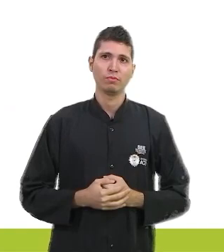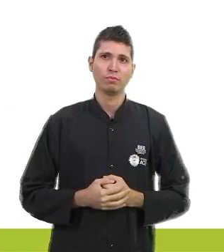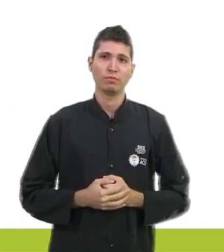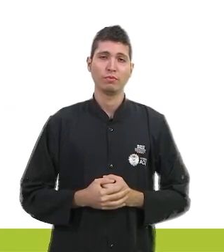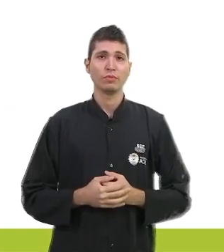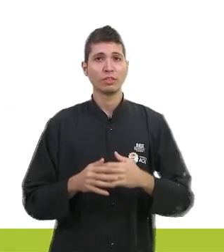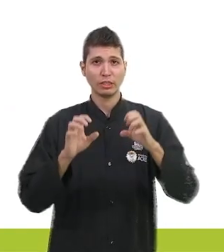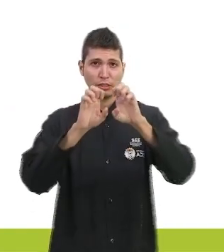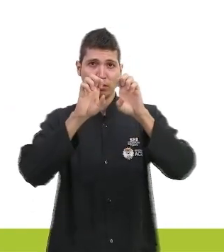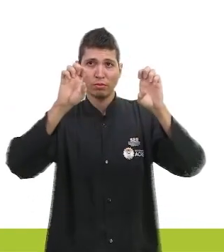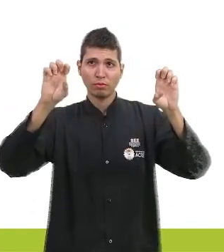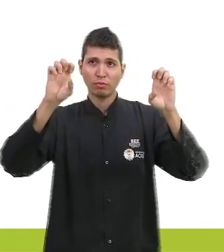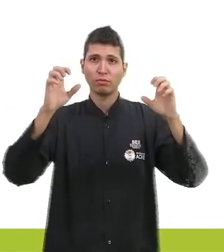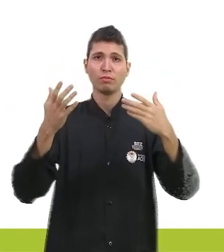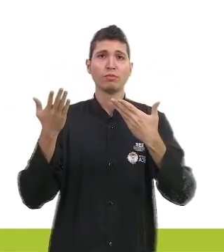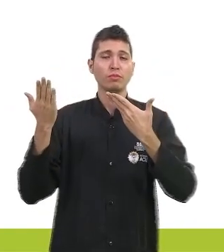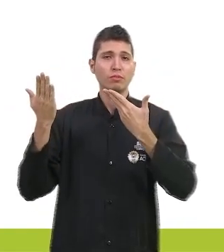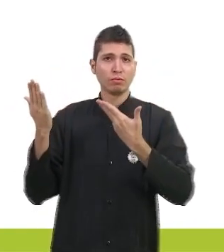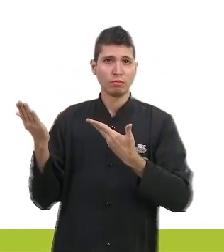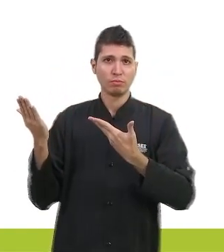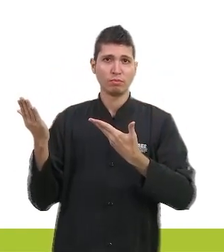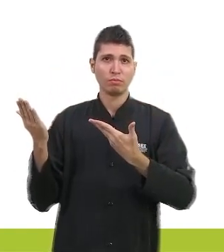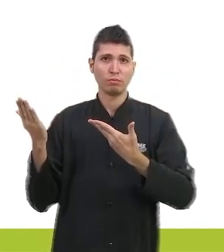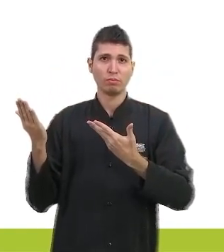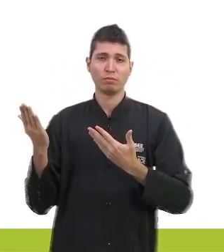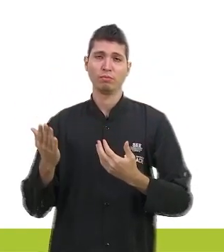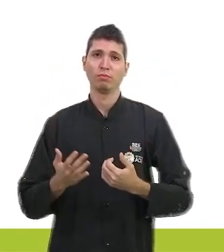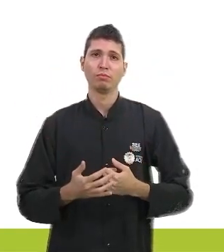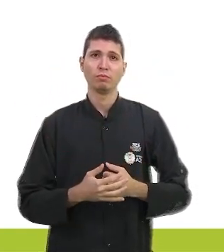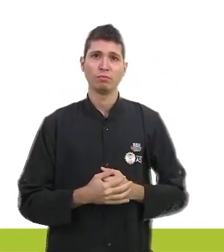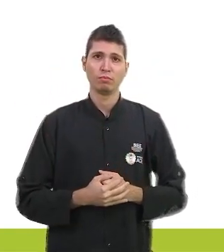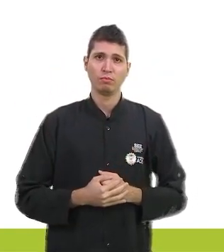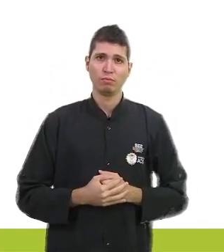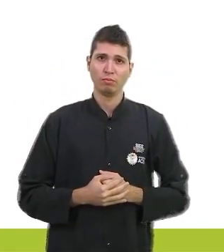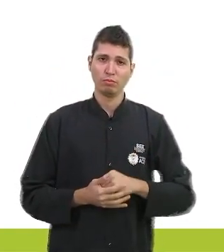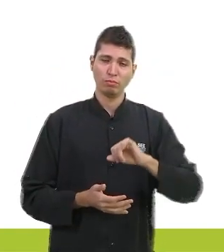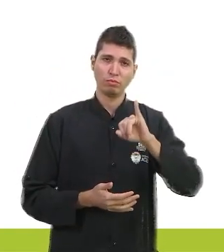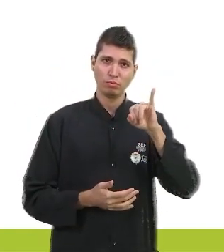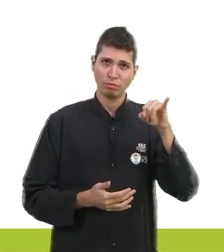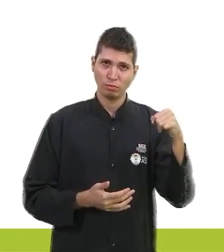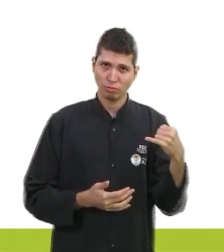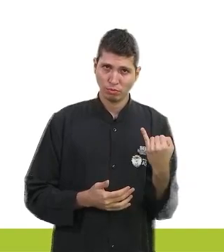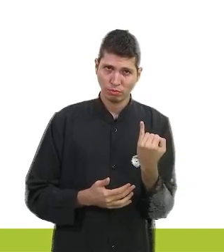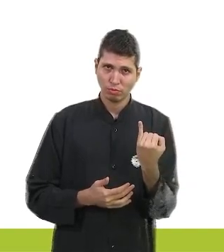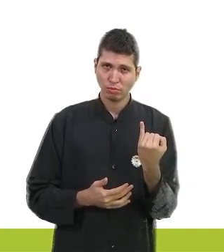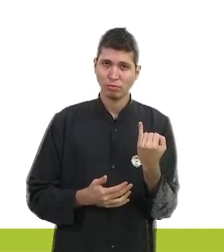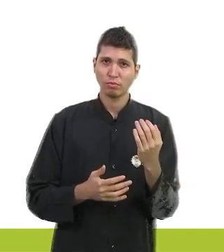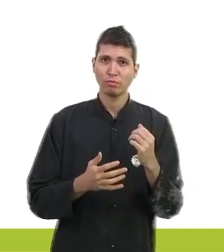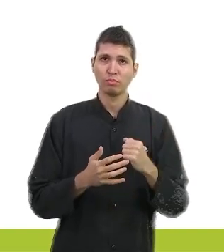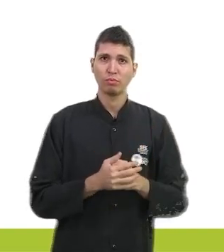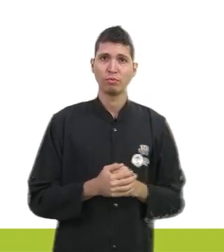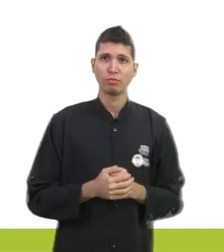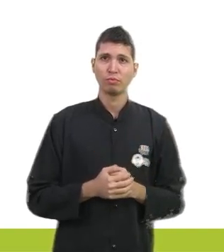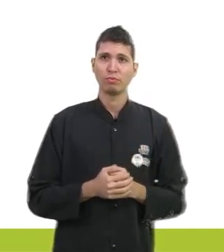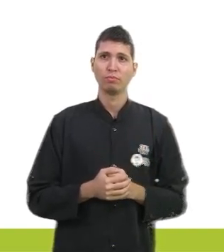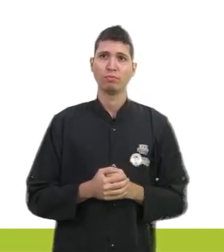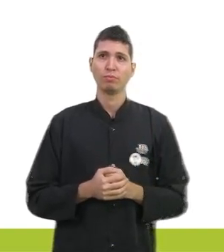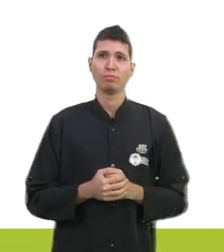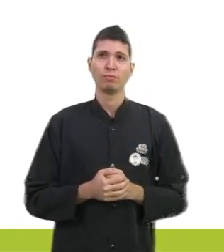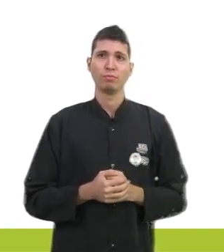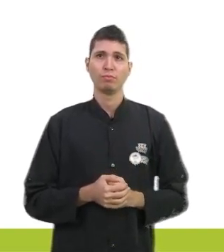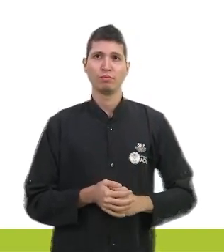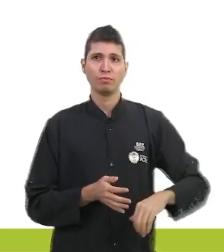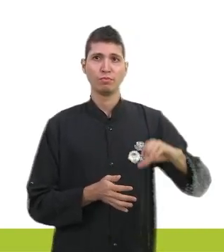Fórmula. Nós temos aqui a fórmula do montante dos juros compostos, onde nós temos capital vezes 1, mais a